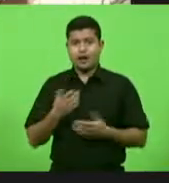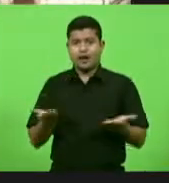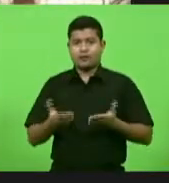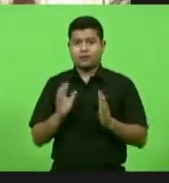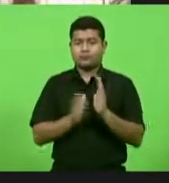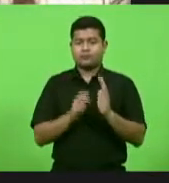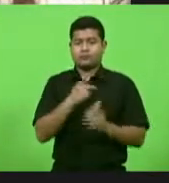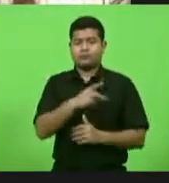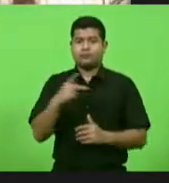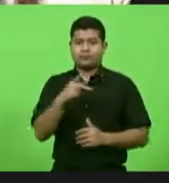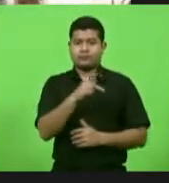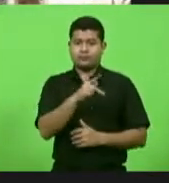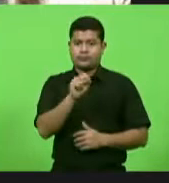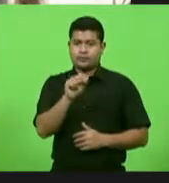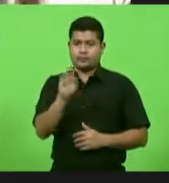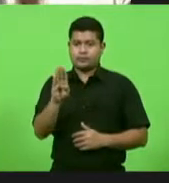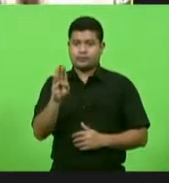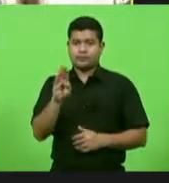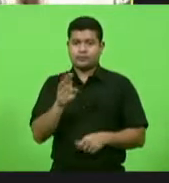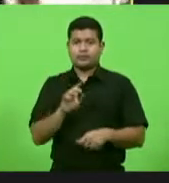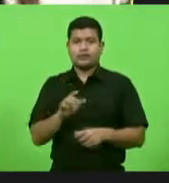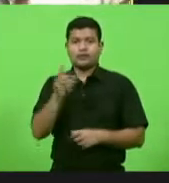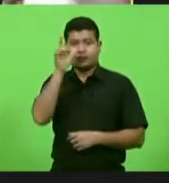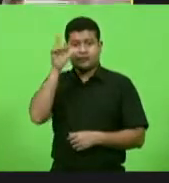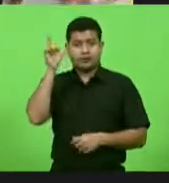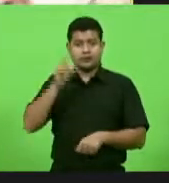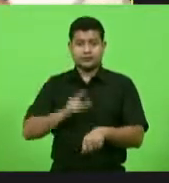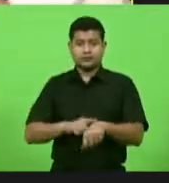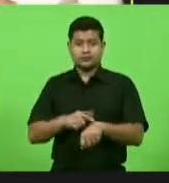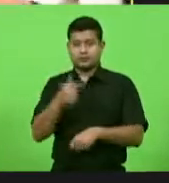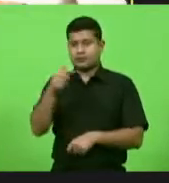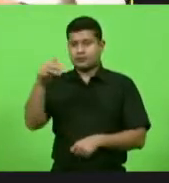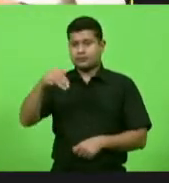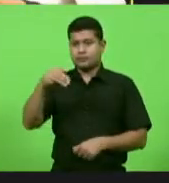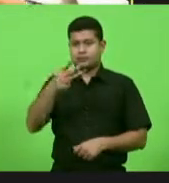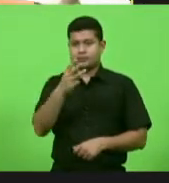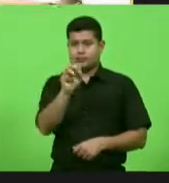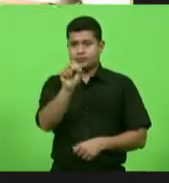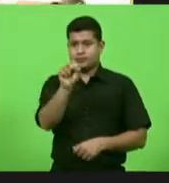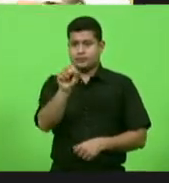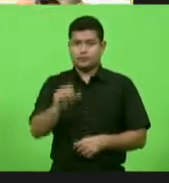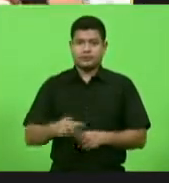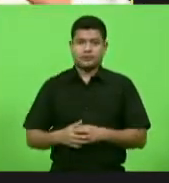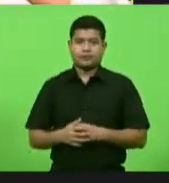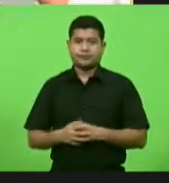PPPSB deputado Laércio por 7 minutos e 30 segundos deputado